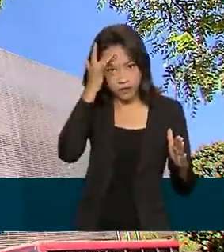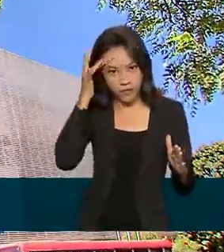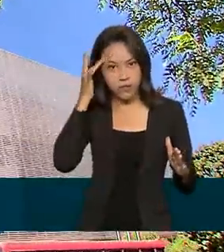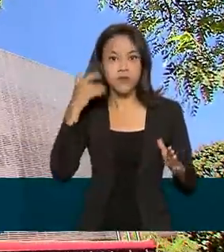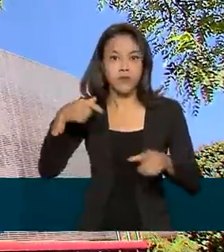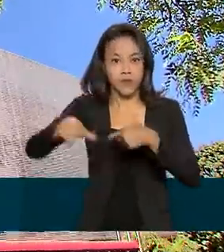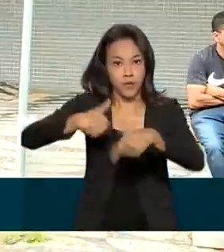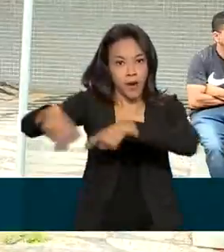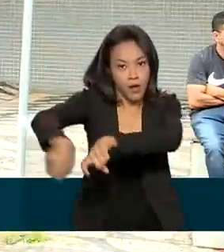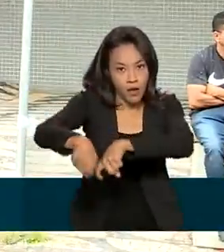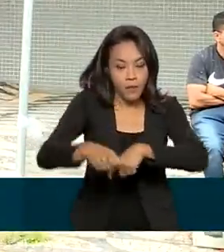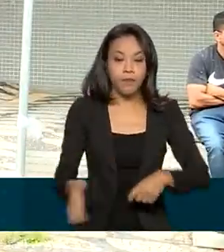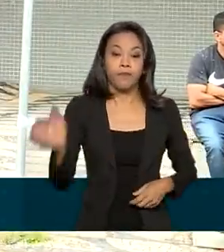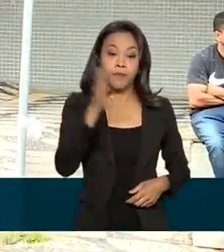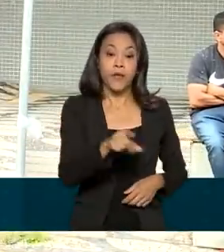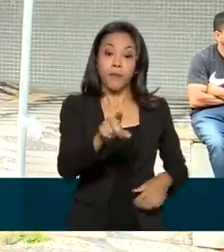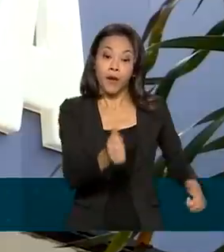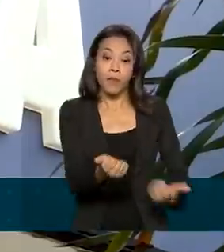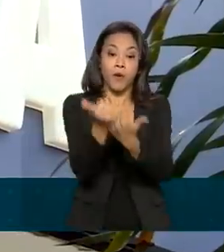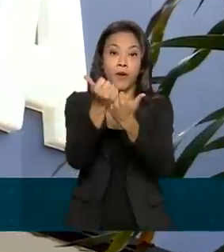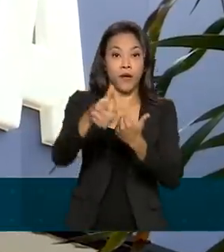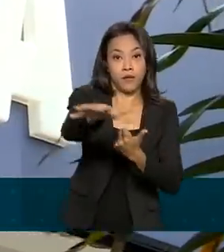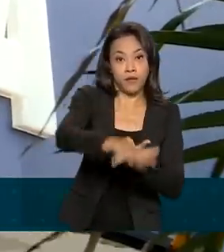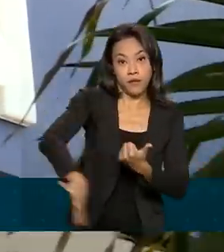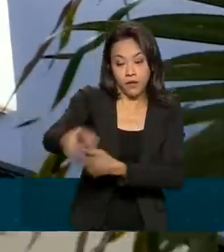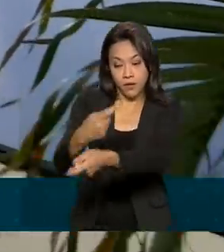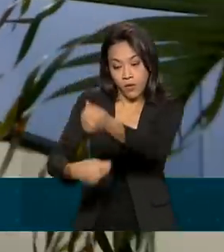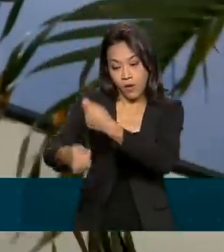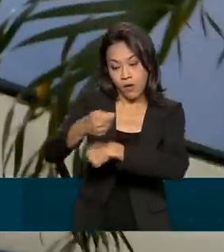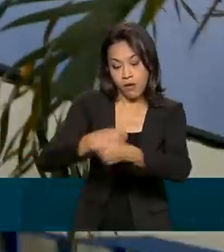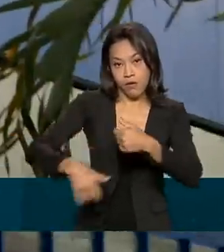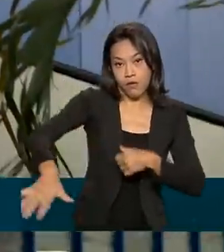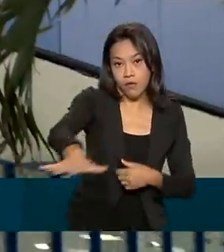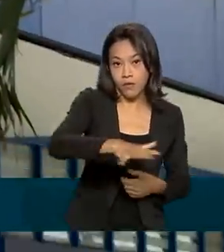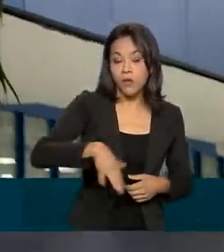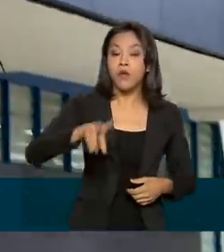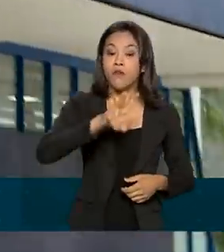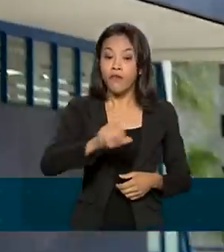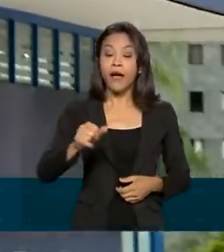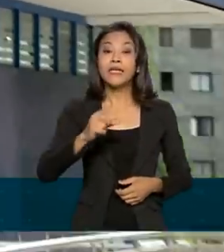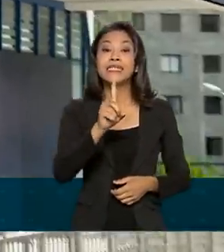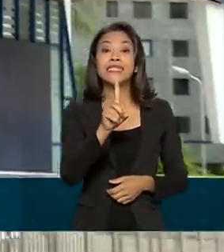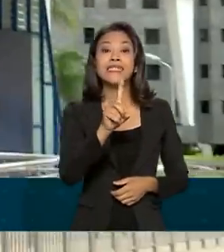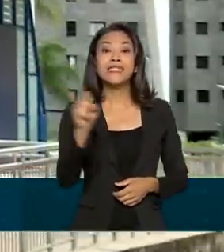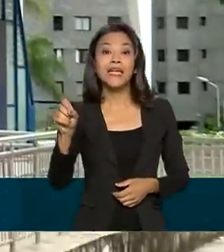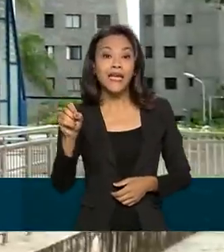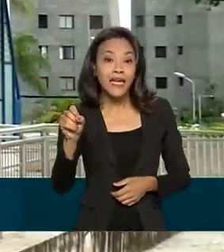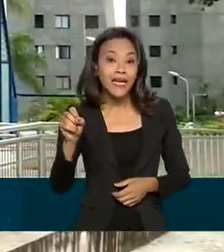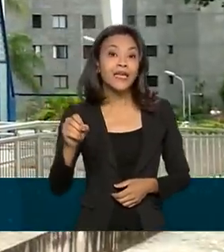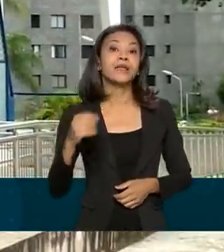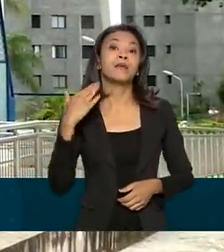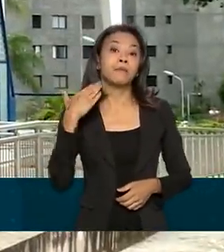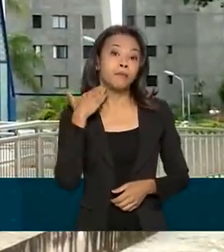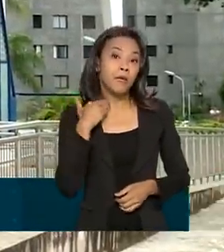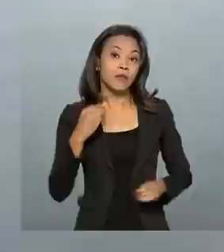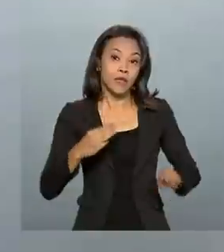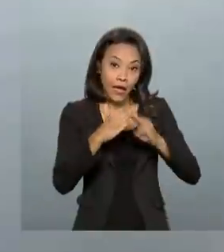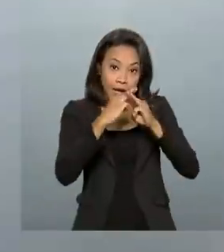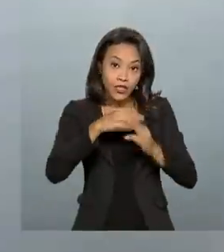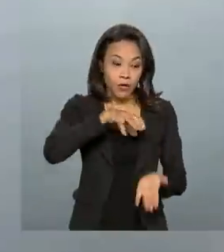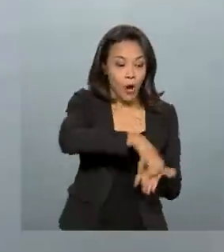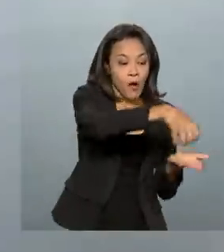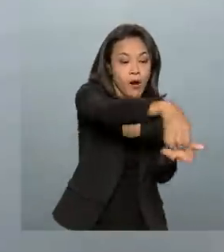concessão de créditos para o agronegócio, o banco vai abrir 100 agências exclusivas para esse atendimento.